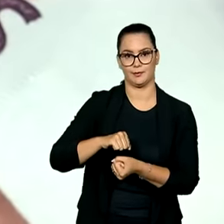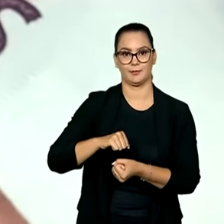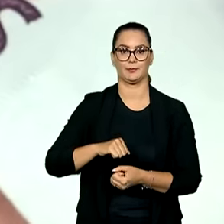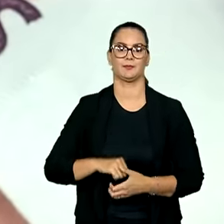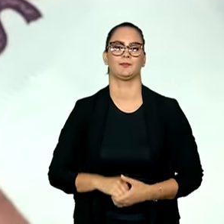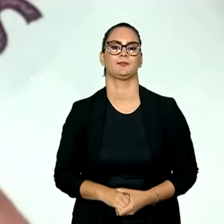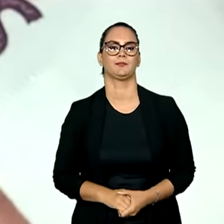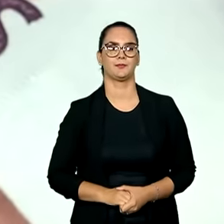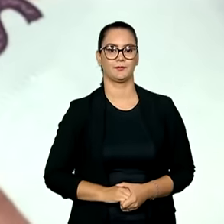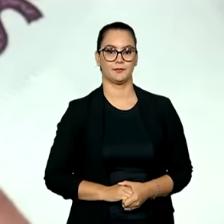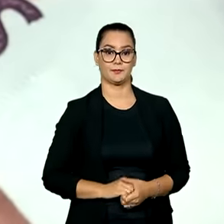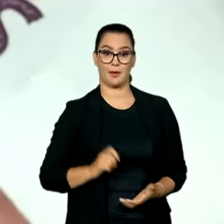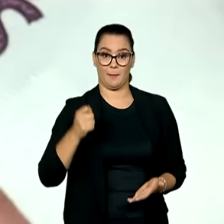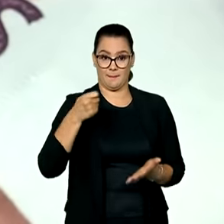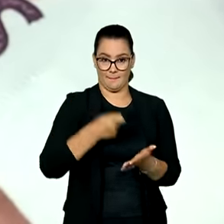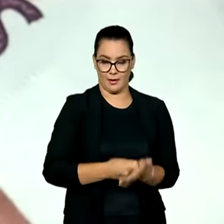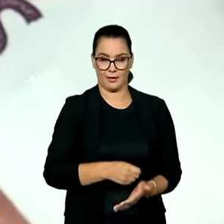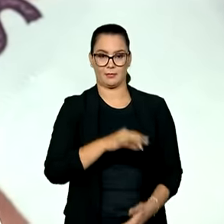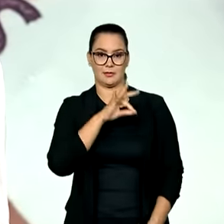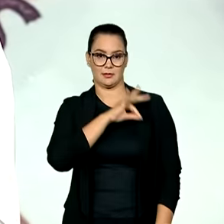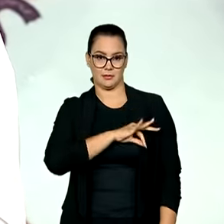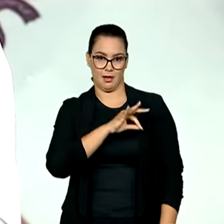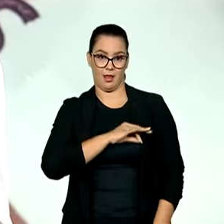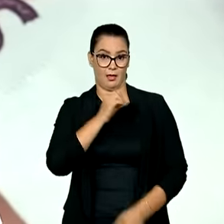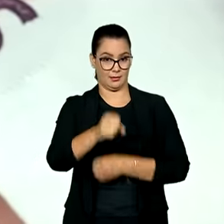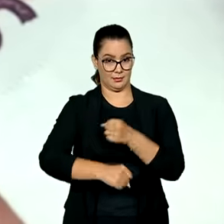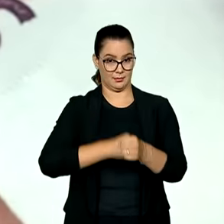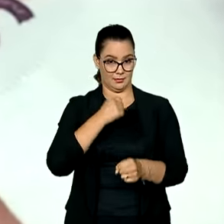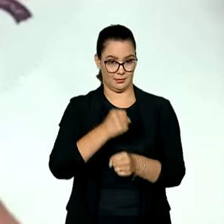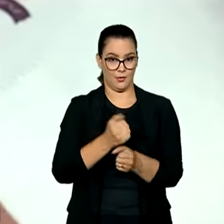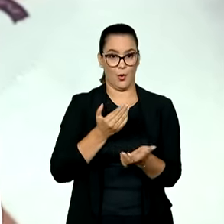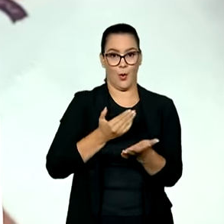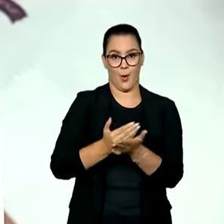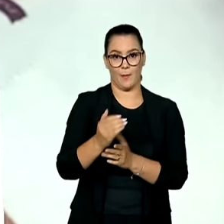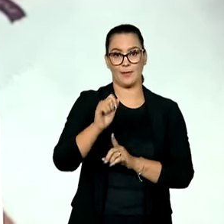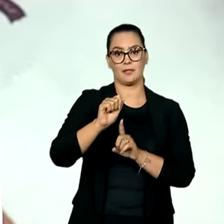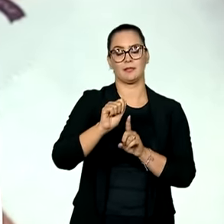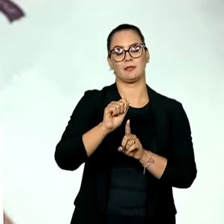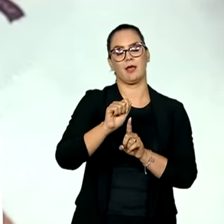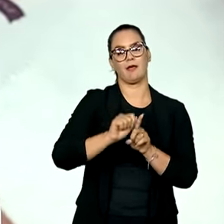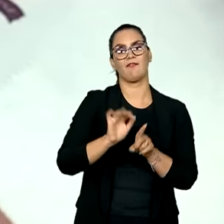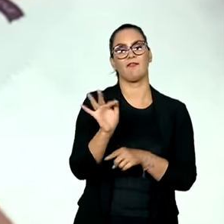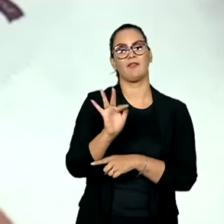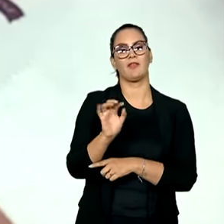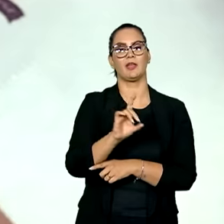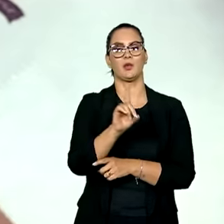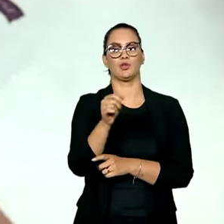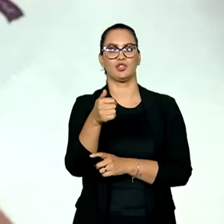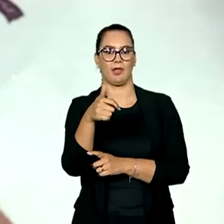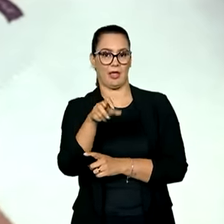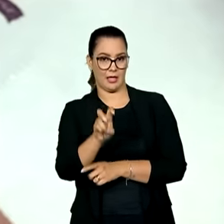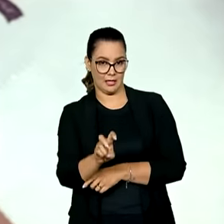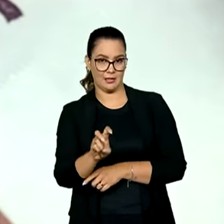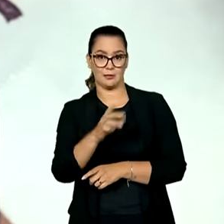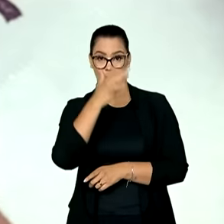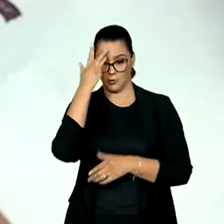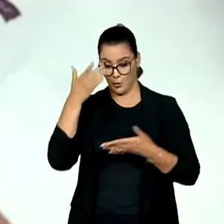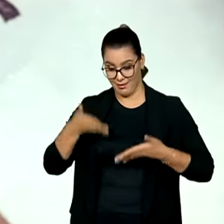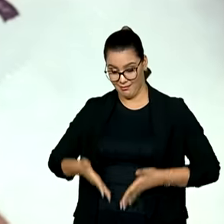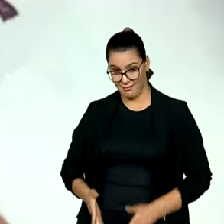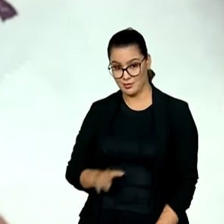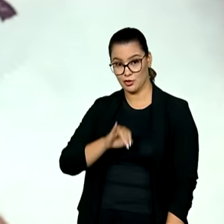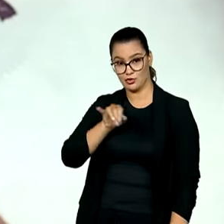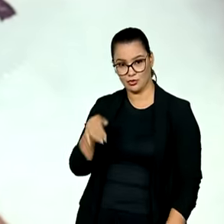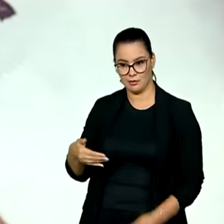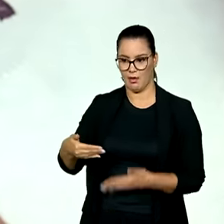O pagamento do abono salarial do ano que vem terá início em 15 de fevereiro para os nascidos em janeiro e